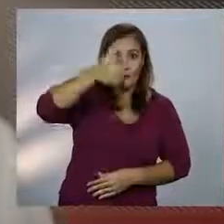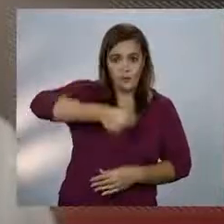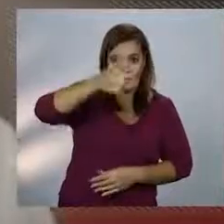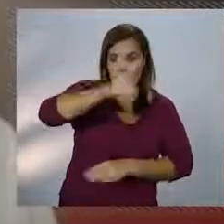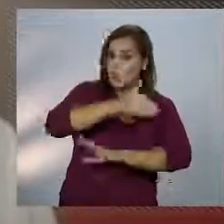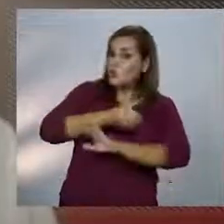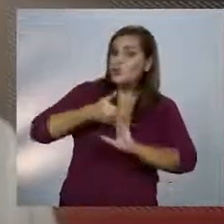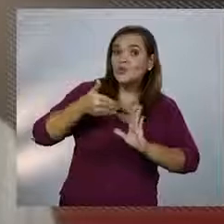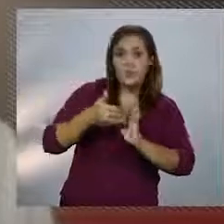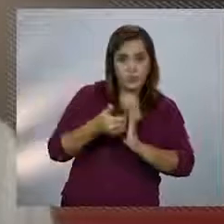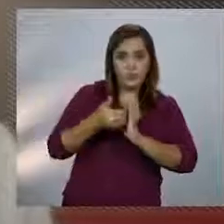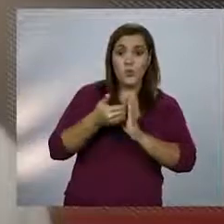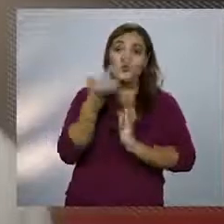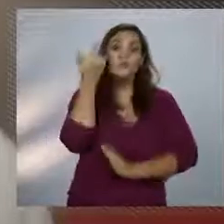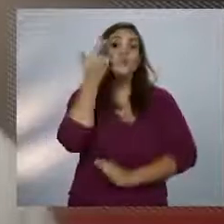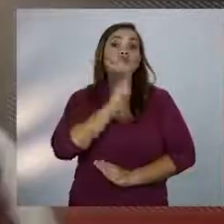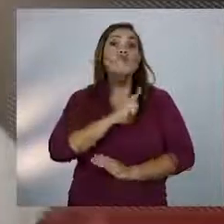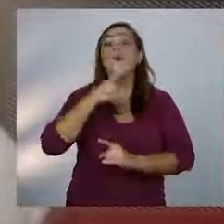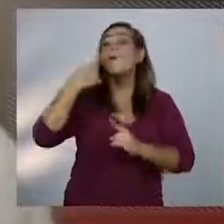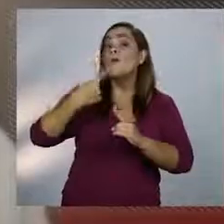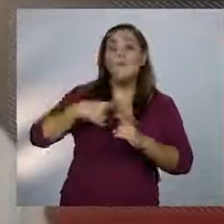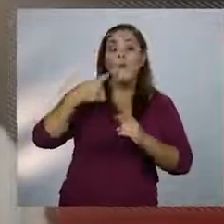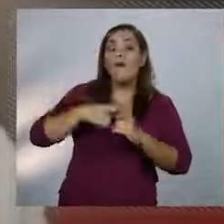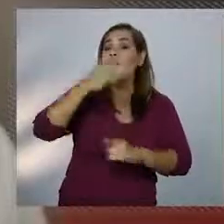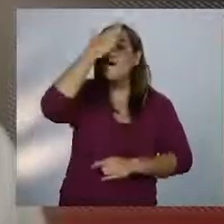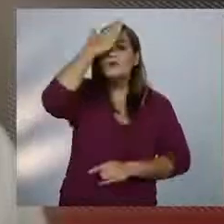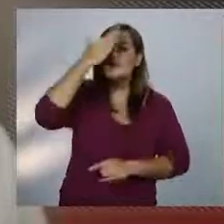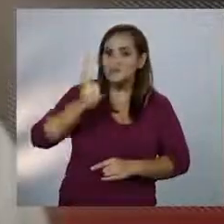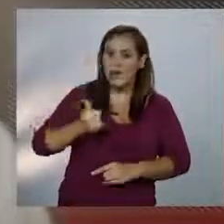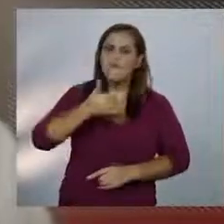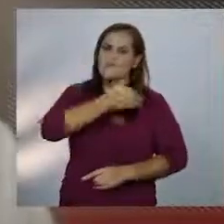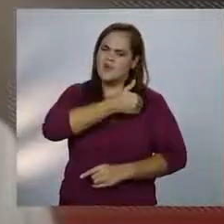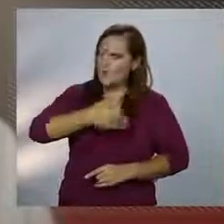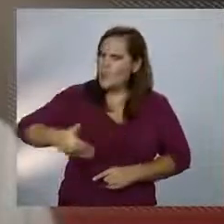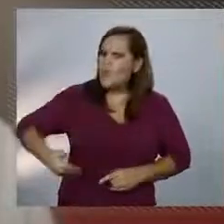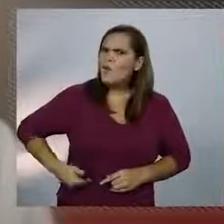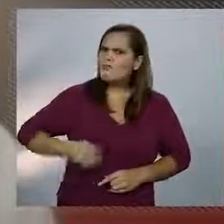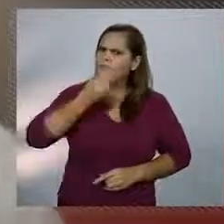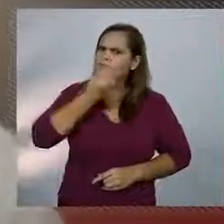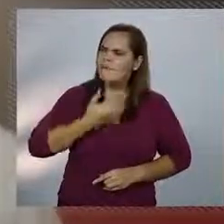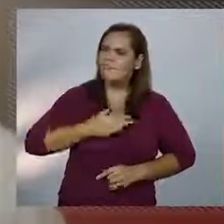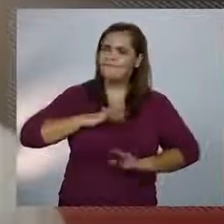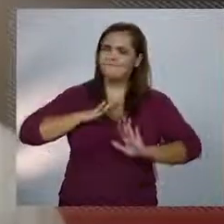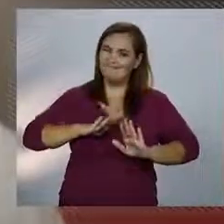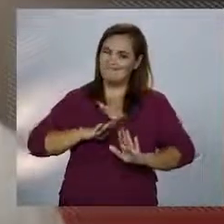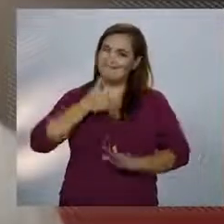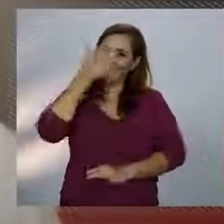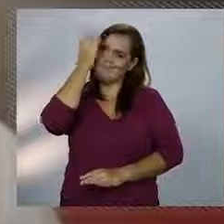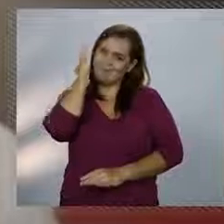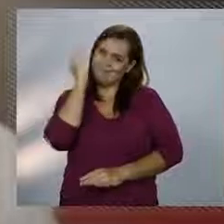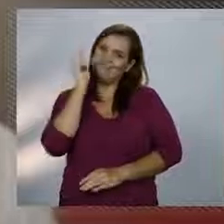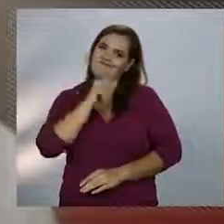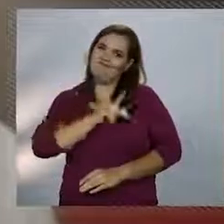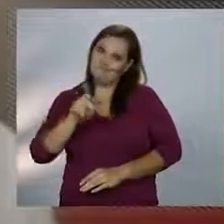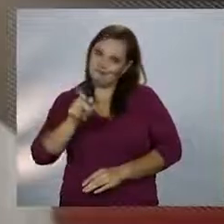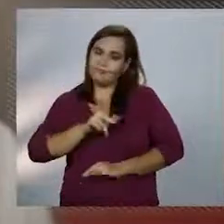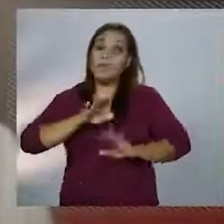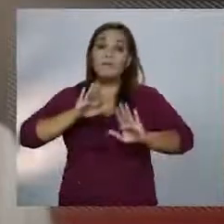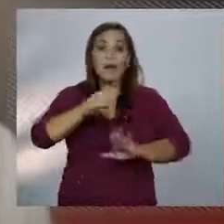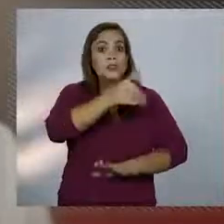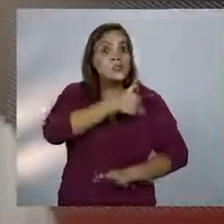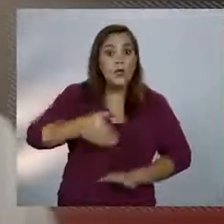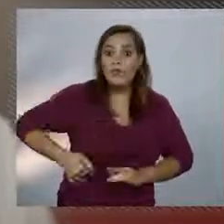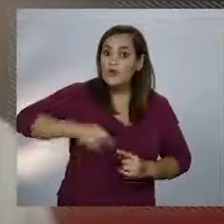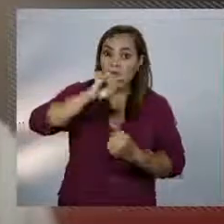turno? Porque governaram bem, mesmo com o Temer na presidência. governaram para todos e não só para poucas famílias. Como